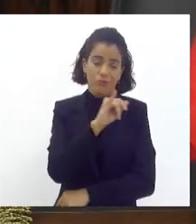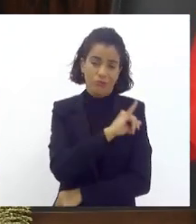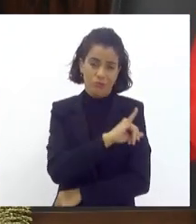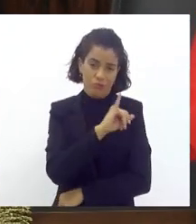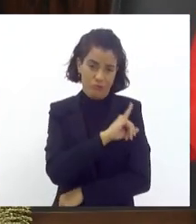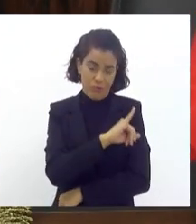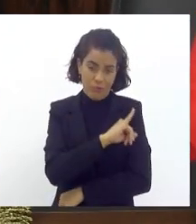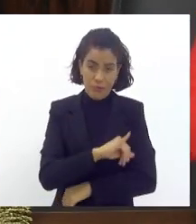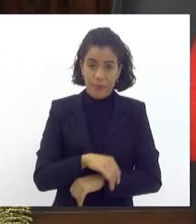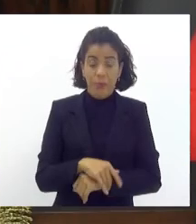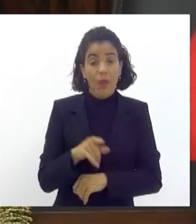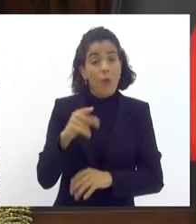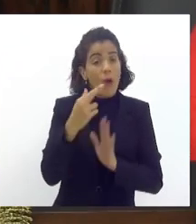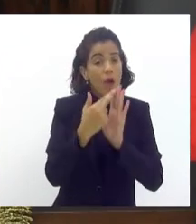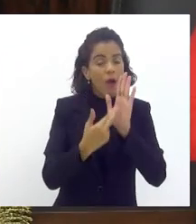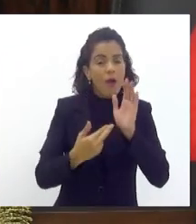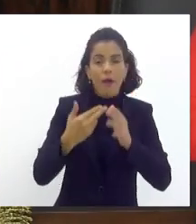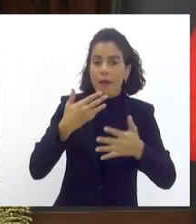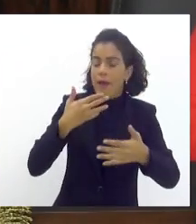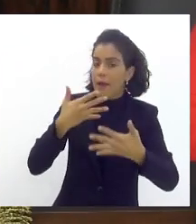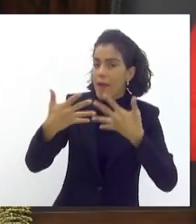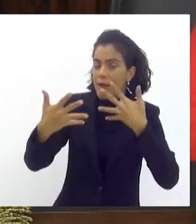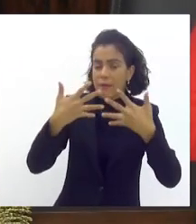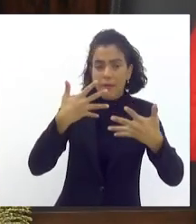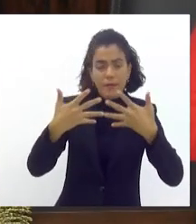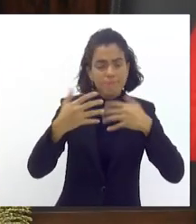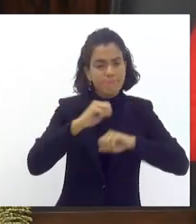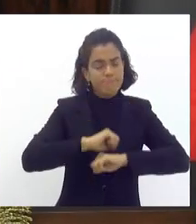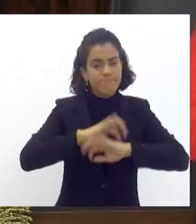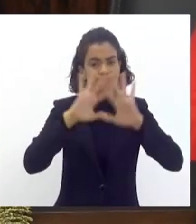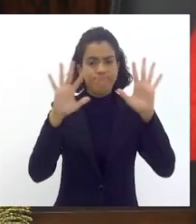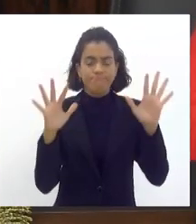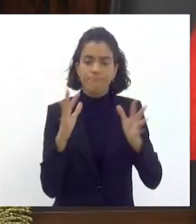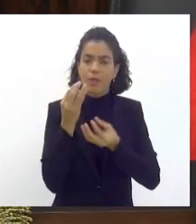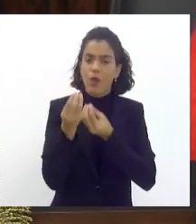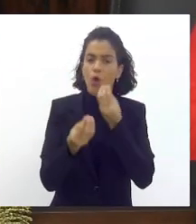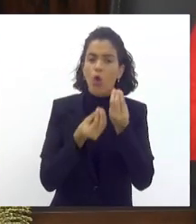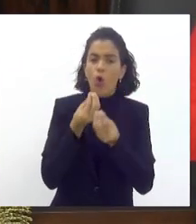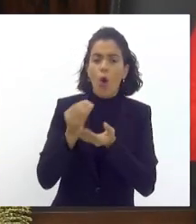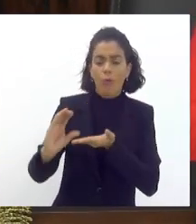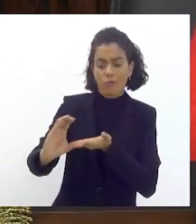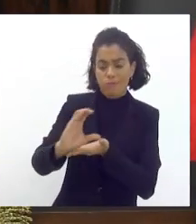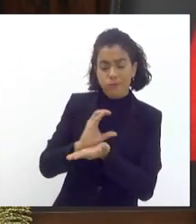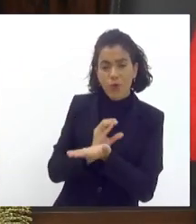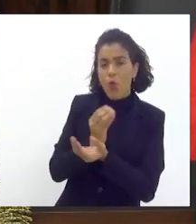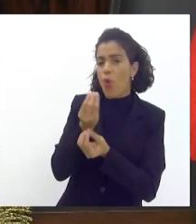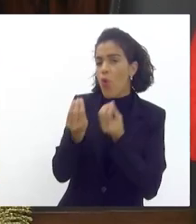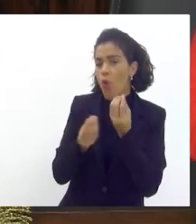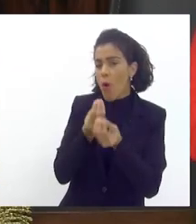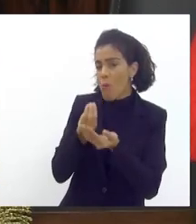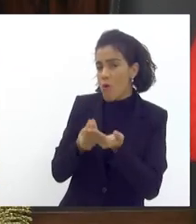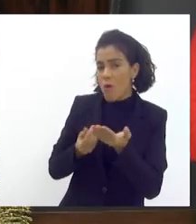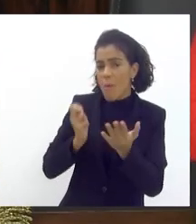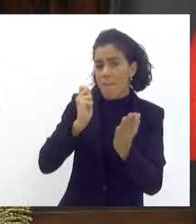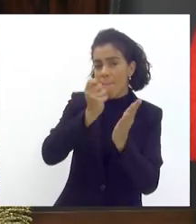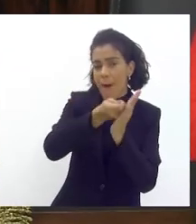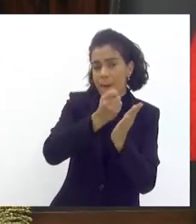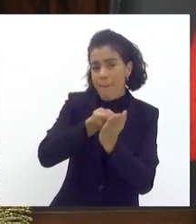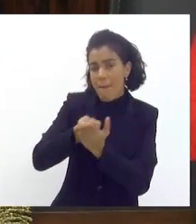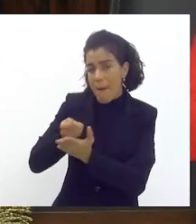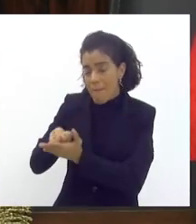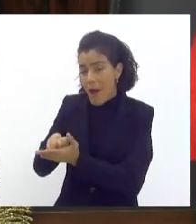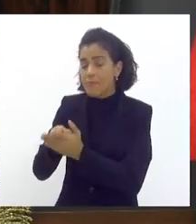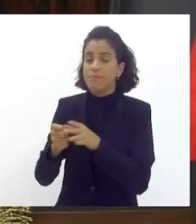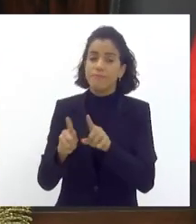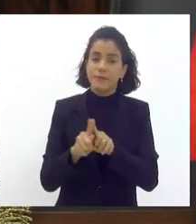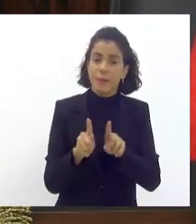regra clara daquilo que se pode receber daquilo que se se deve aplicar e com isso a gente fazer com